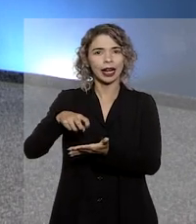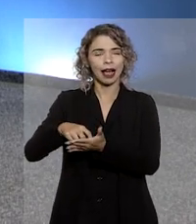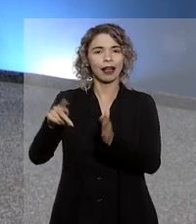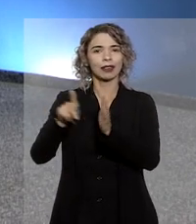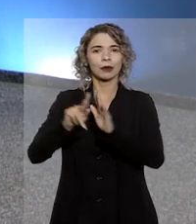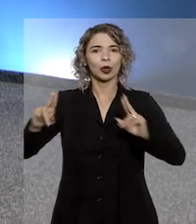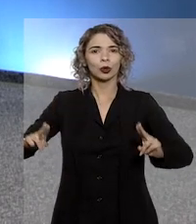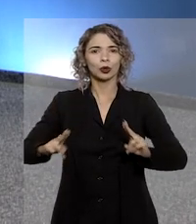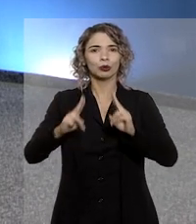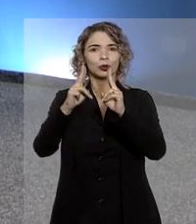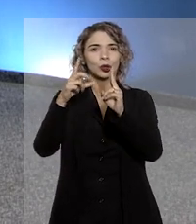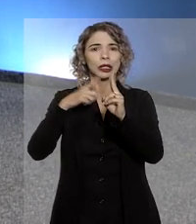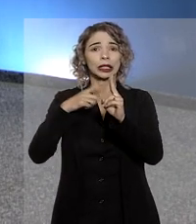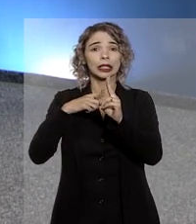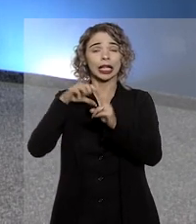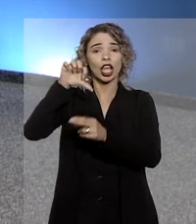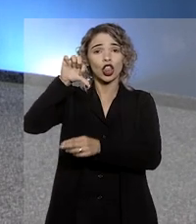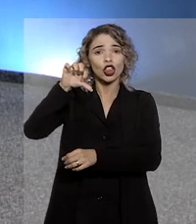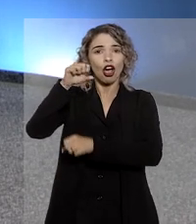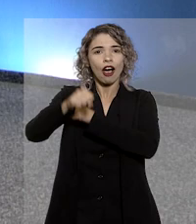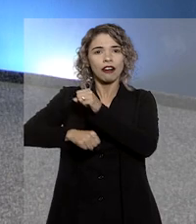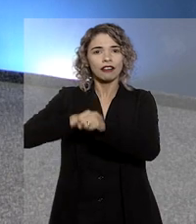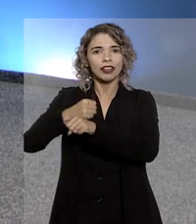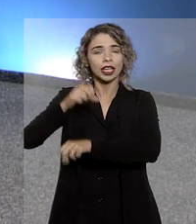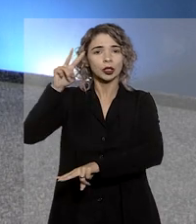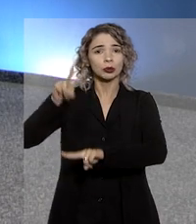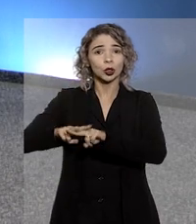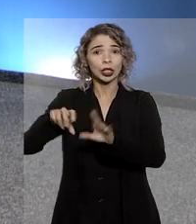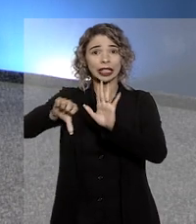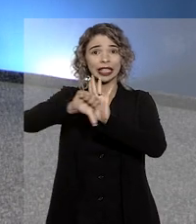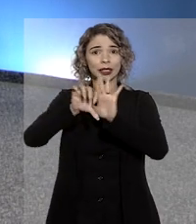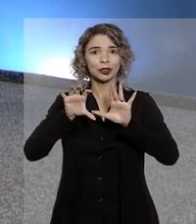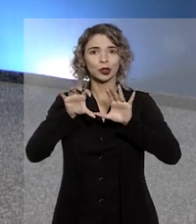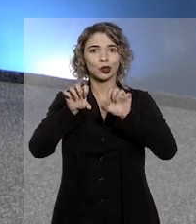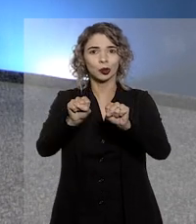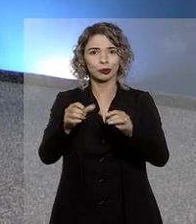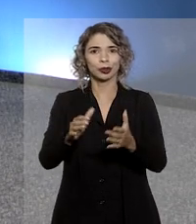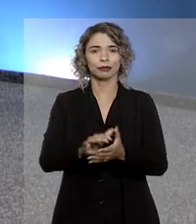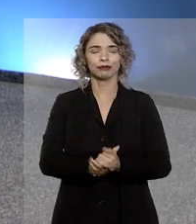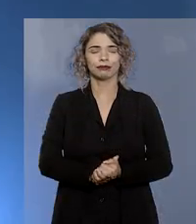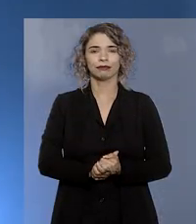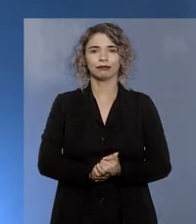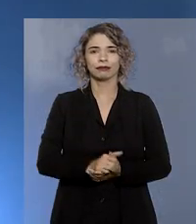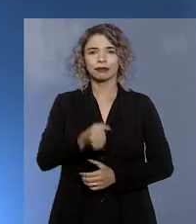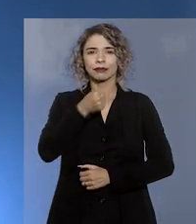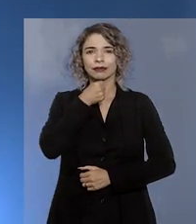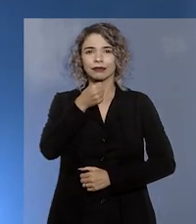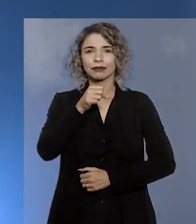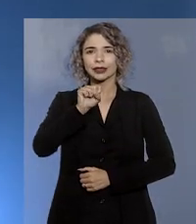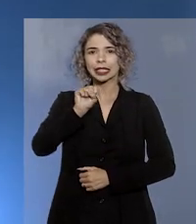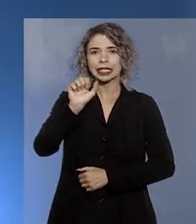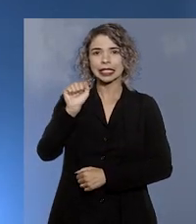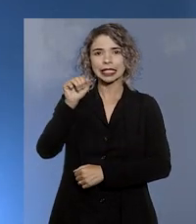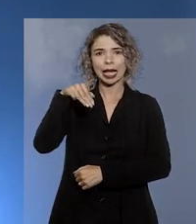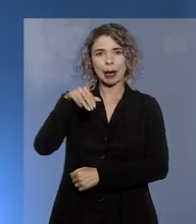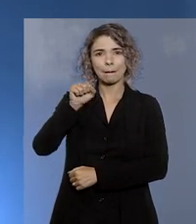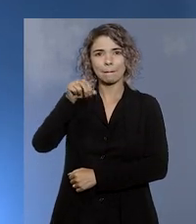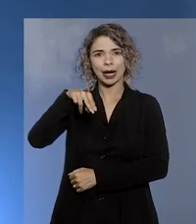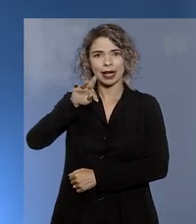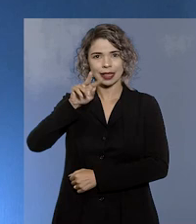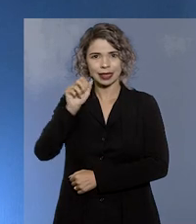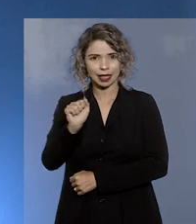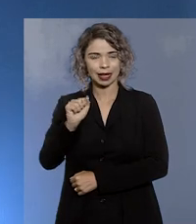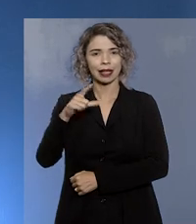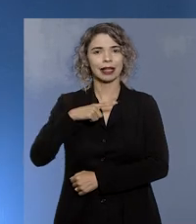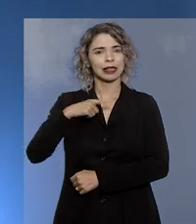Itália a pena de nove anos de prisão pelo crime de estupro. A repórter Samanta